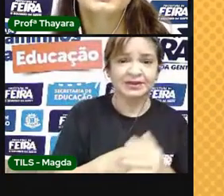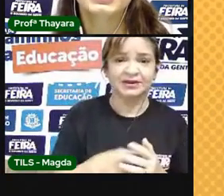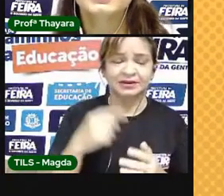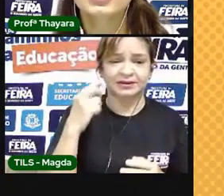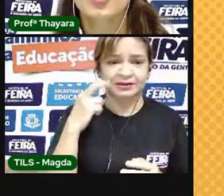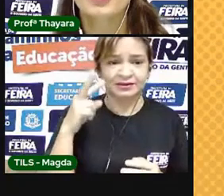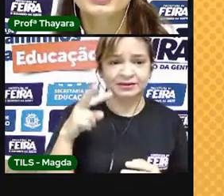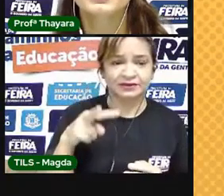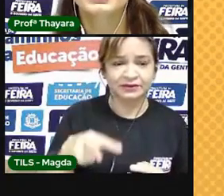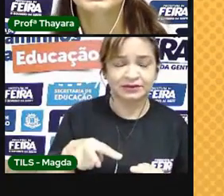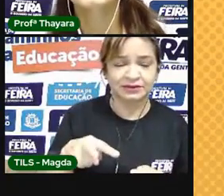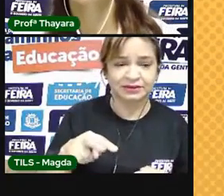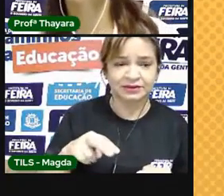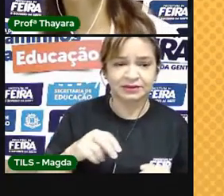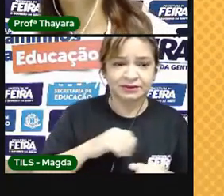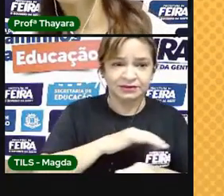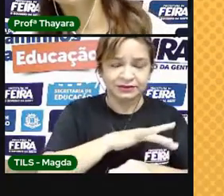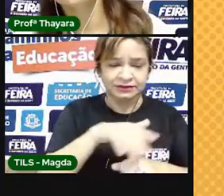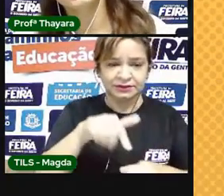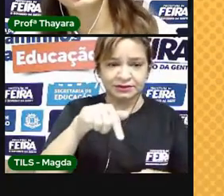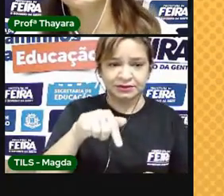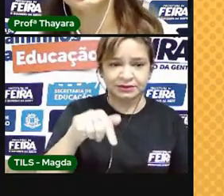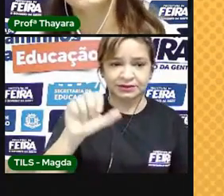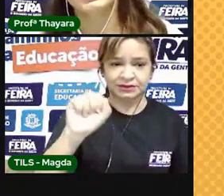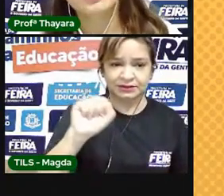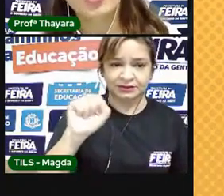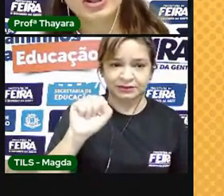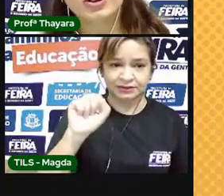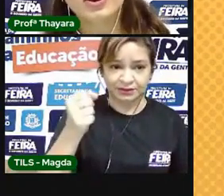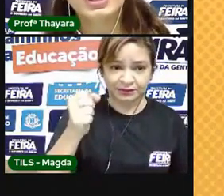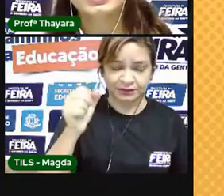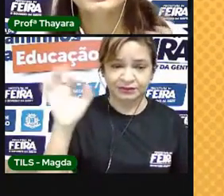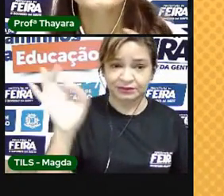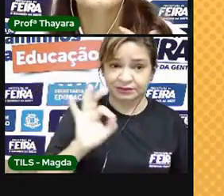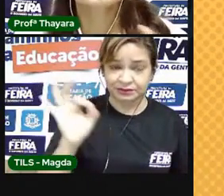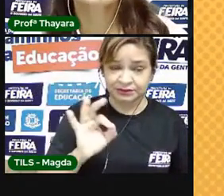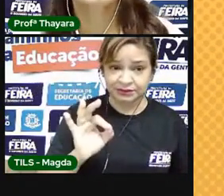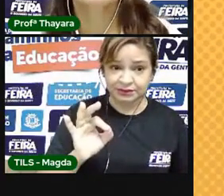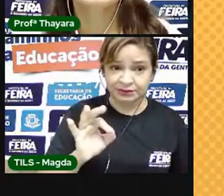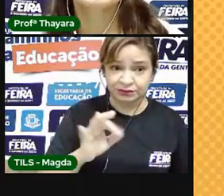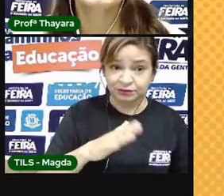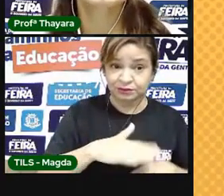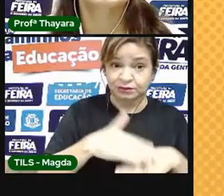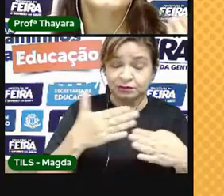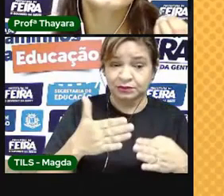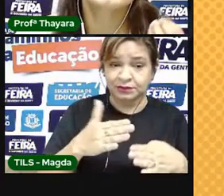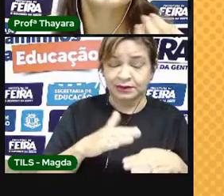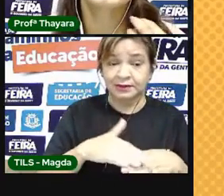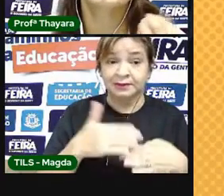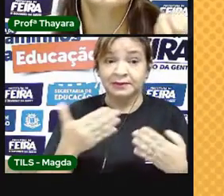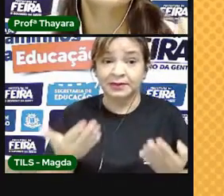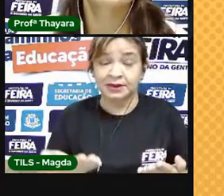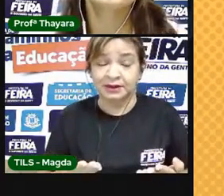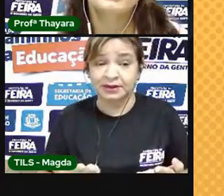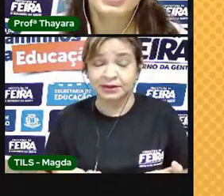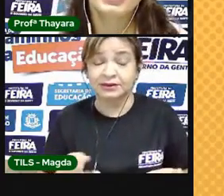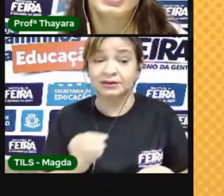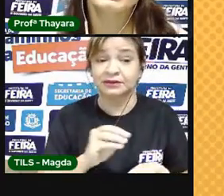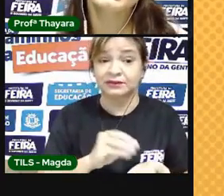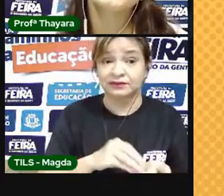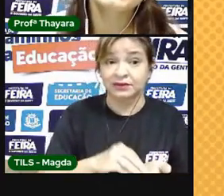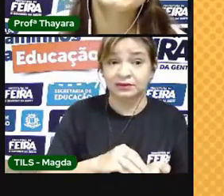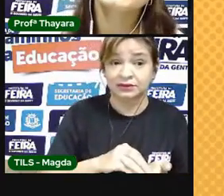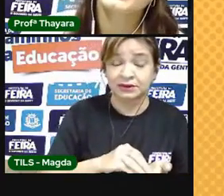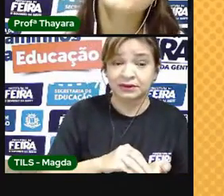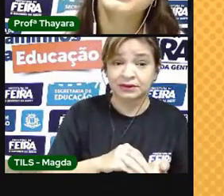atmosfera seja composta por 78% de nitrogênio, que é muito, nós não conseguimos obter esse gás diretamente do ar.